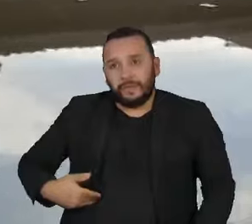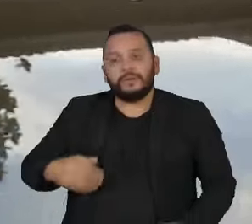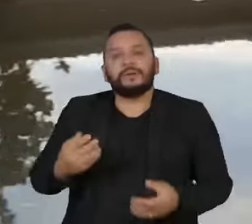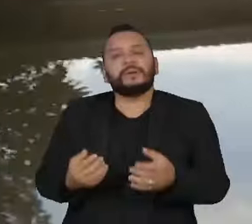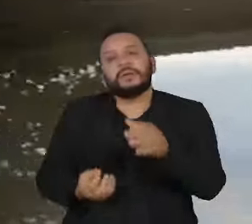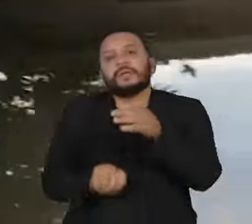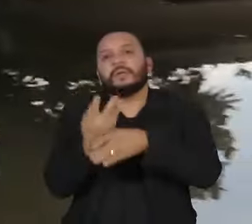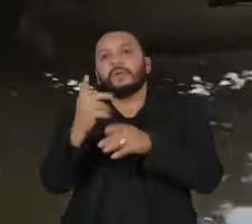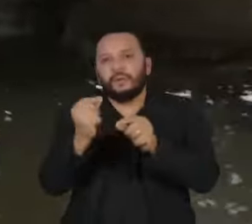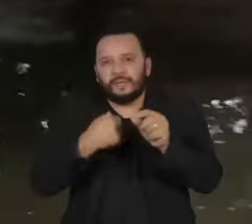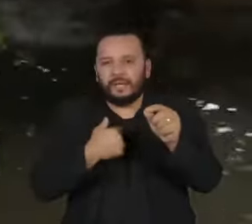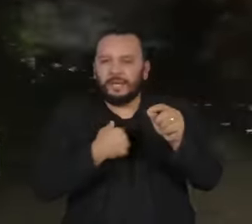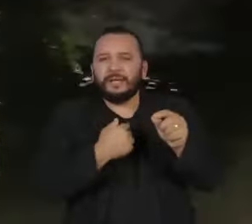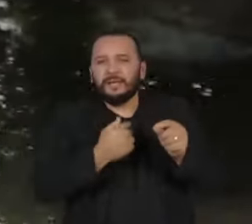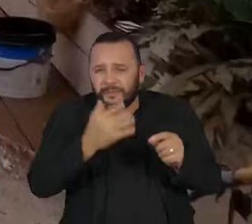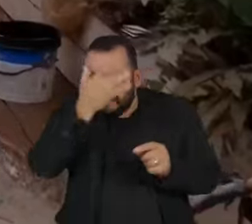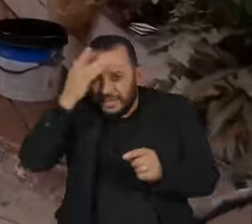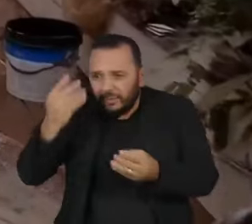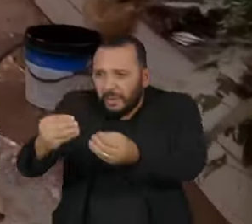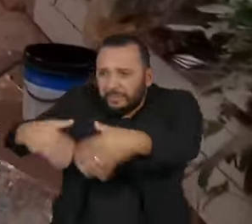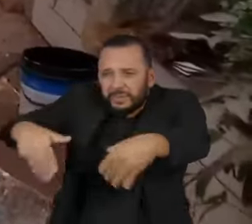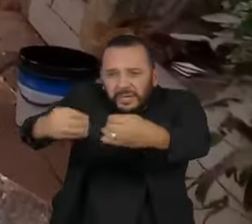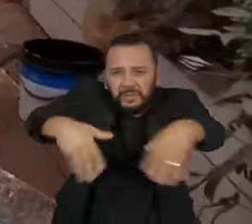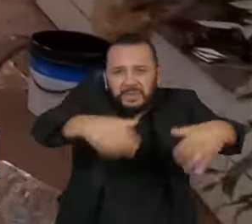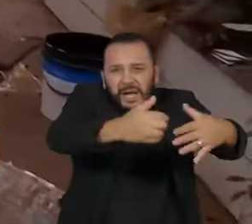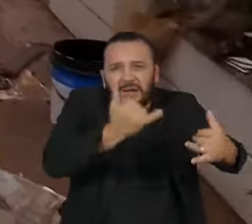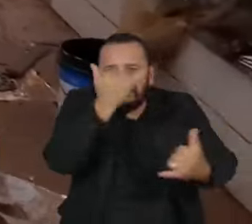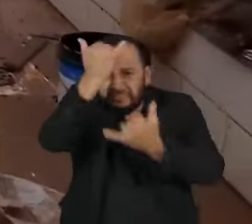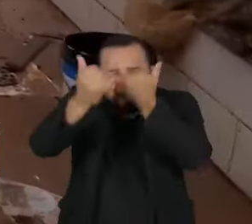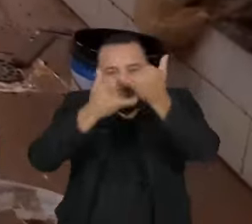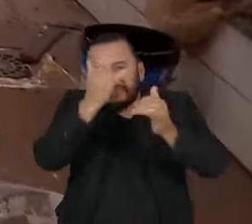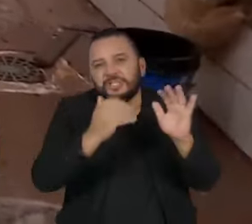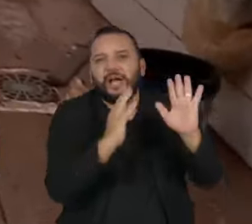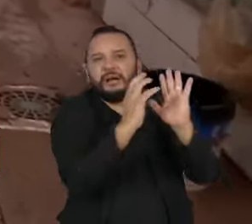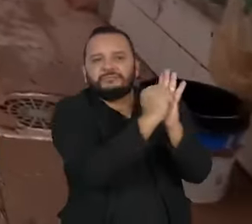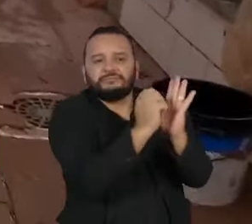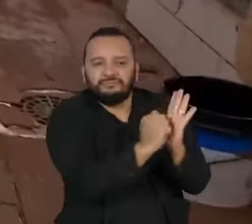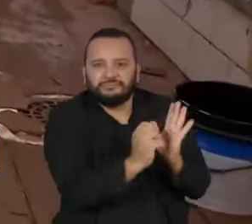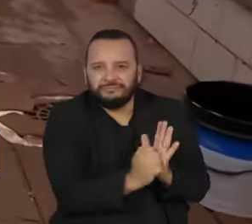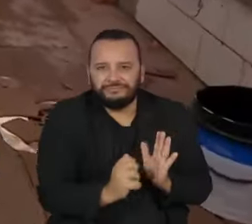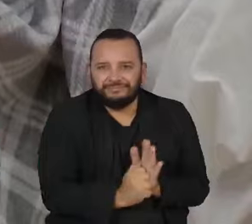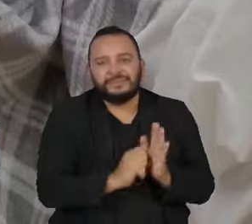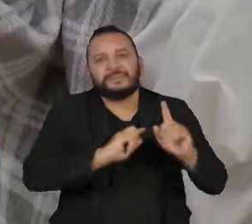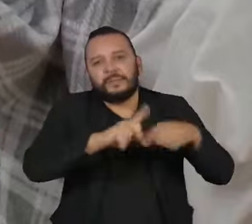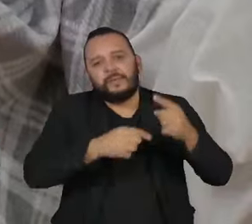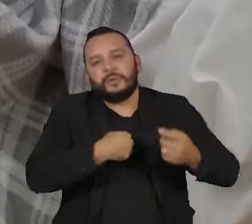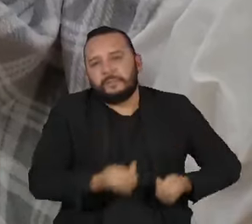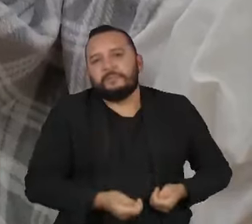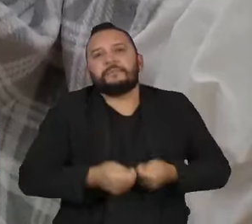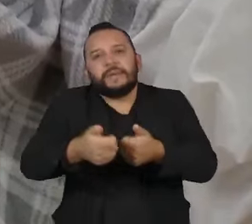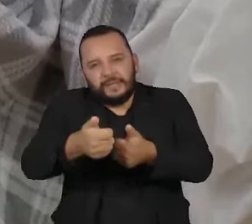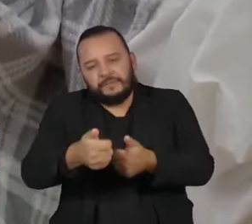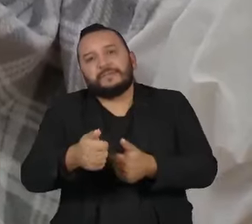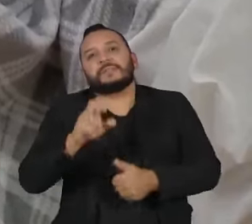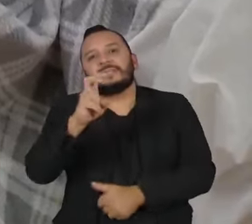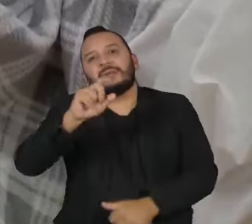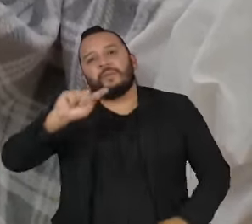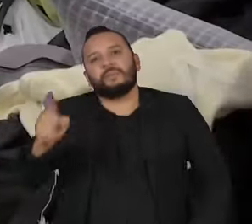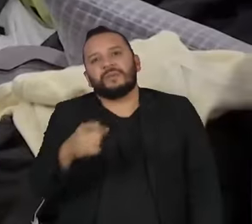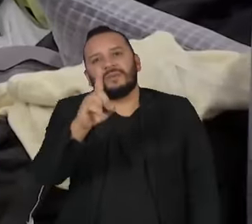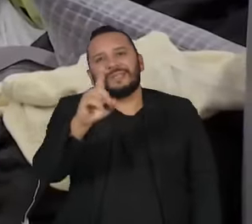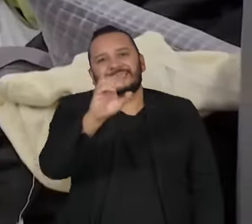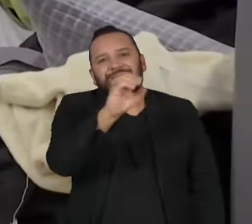dados dos afetados pelas chuvas, que receberão a parcela única do auxílio-reconstrução. O valor de R 5.100